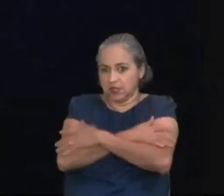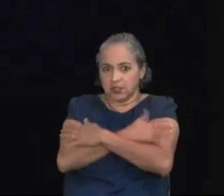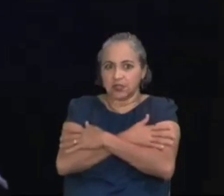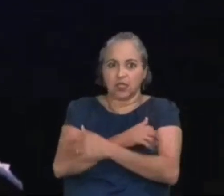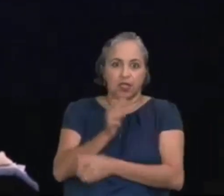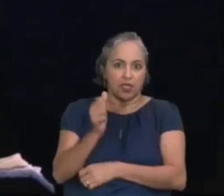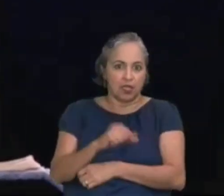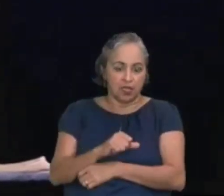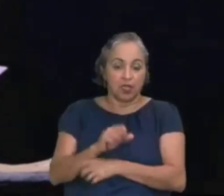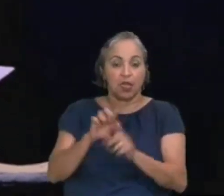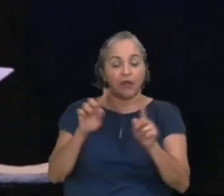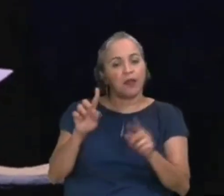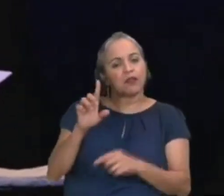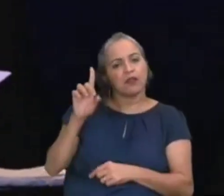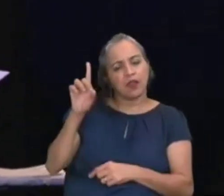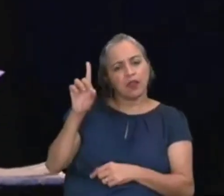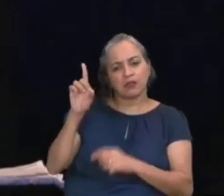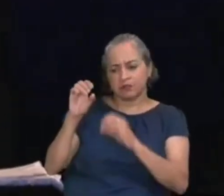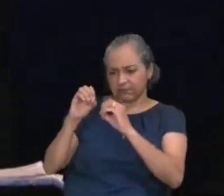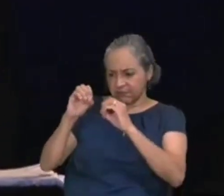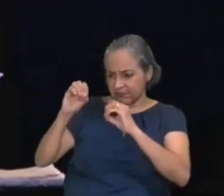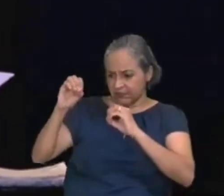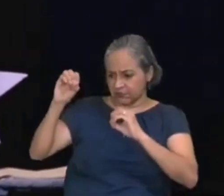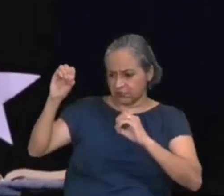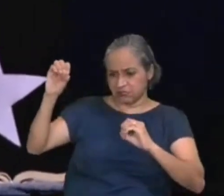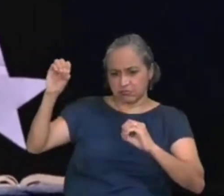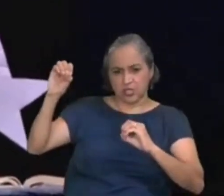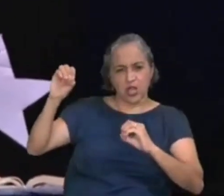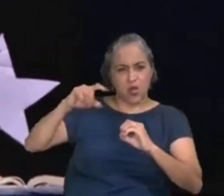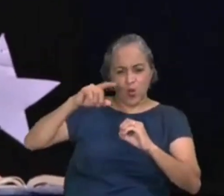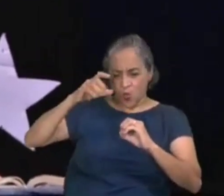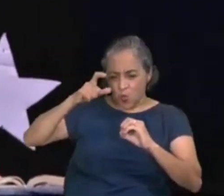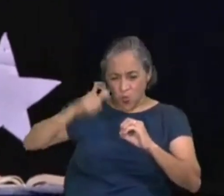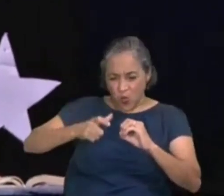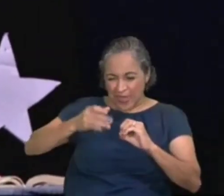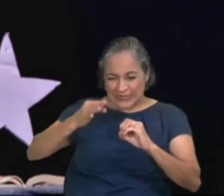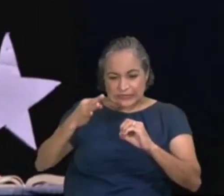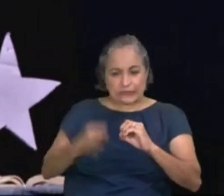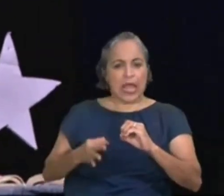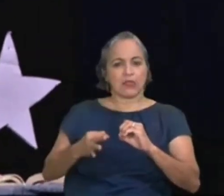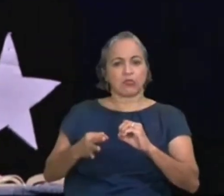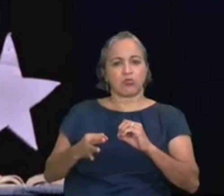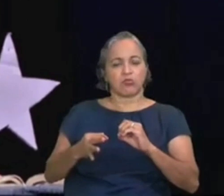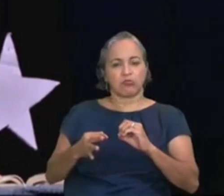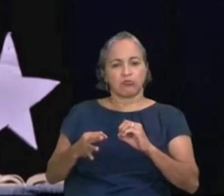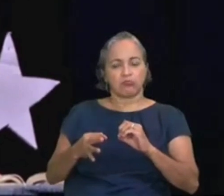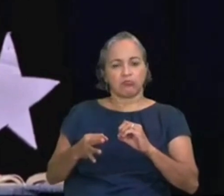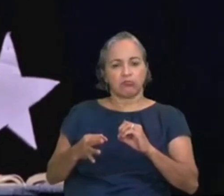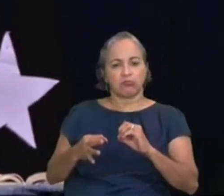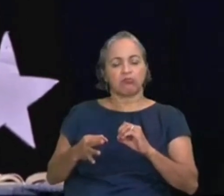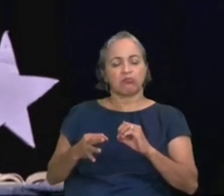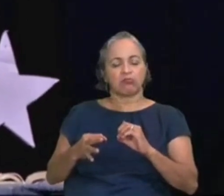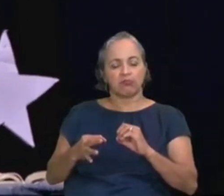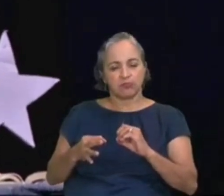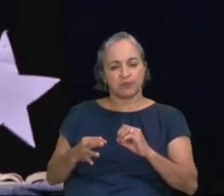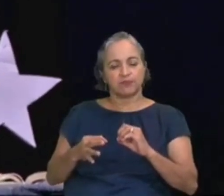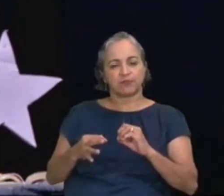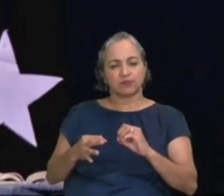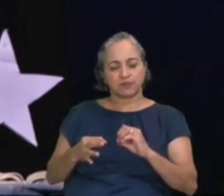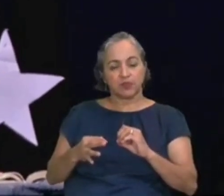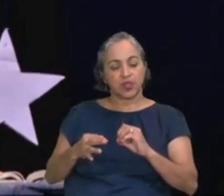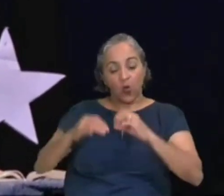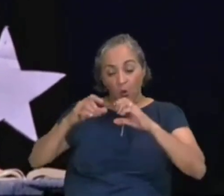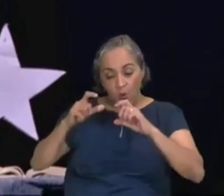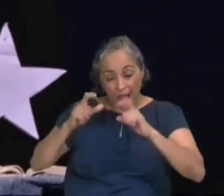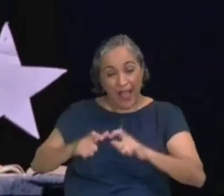então, Deus é perfeito, nós estamos, no exato lugar, no exato momento, no exato